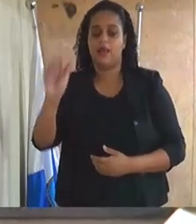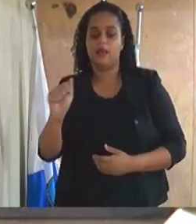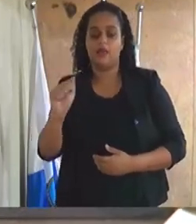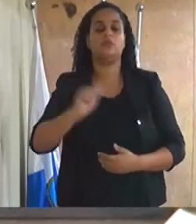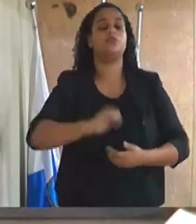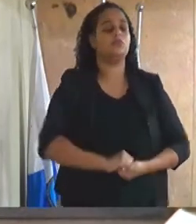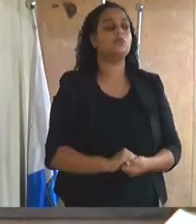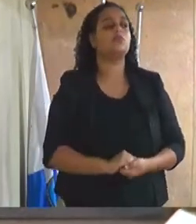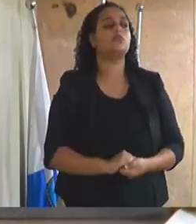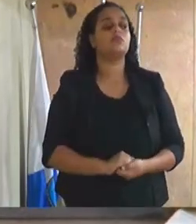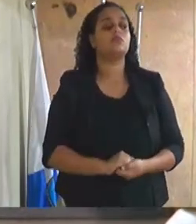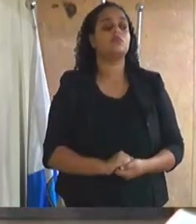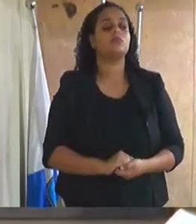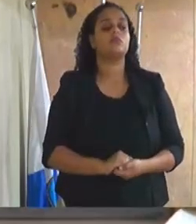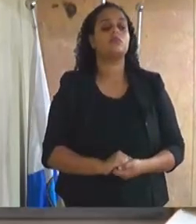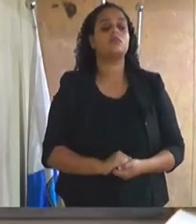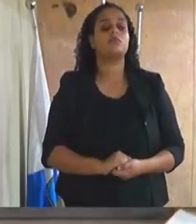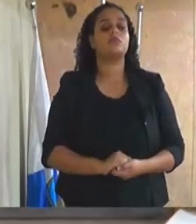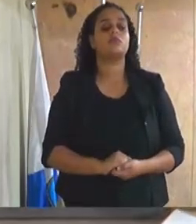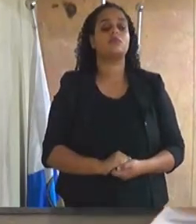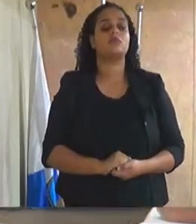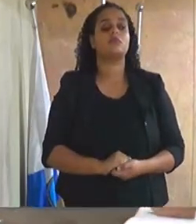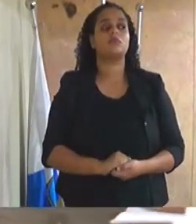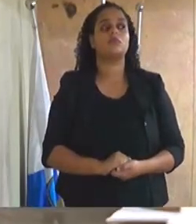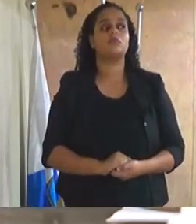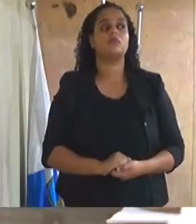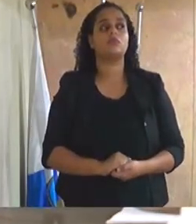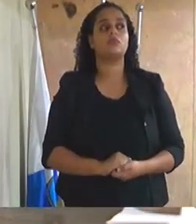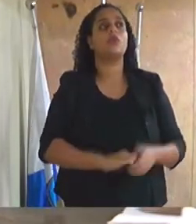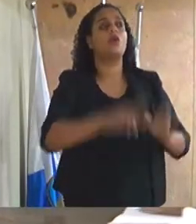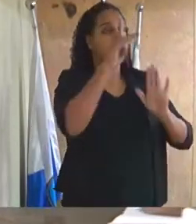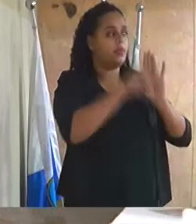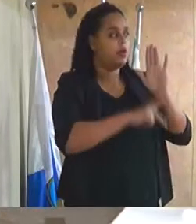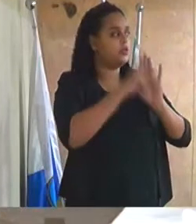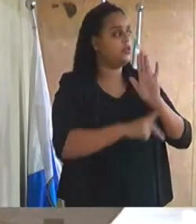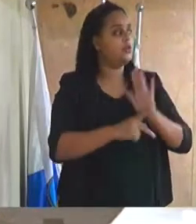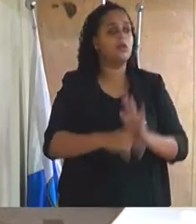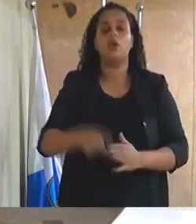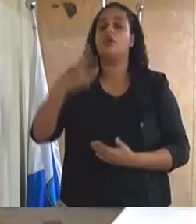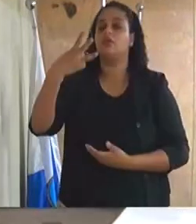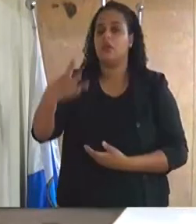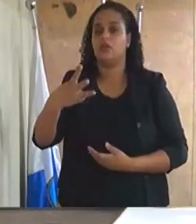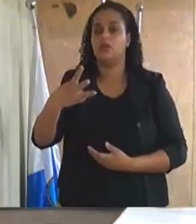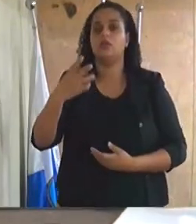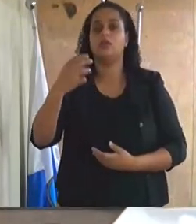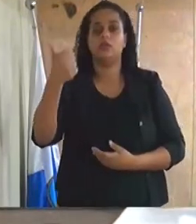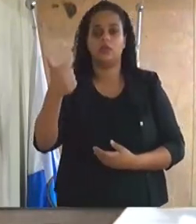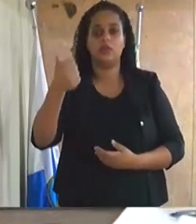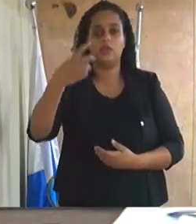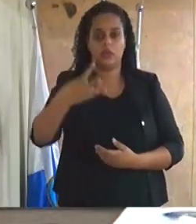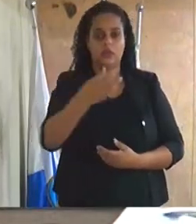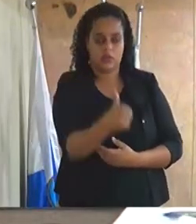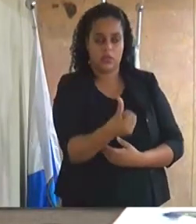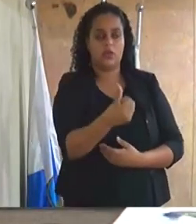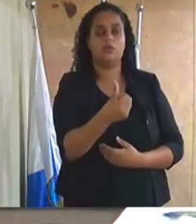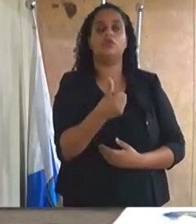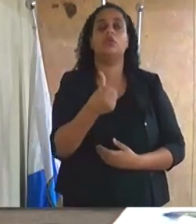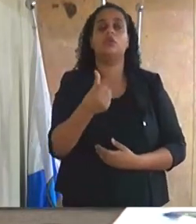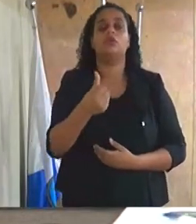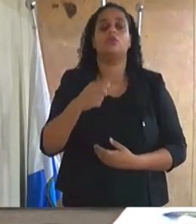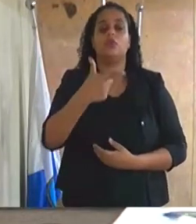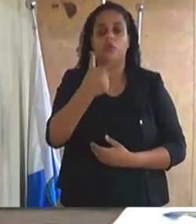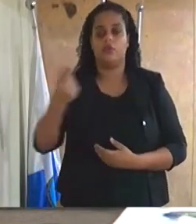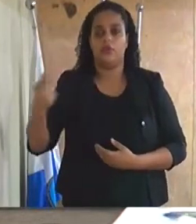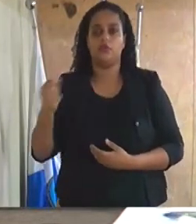não está presente projeto de lei número 136 de 2020 do excelentíssimo senhor